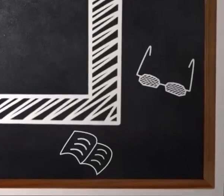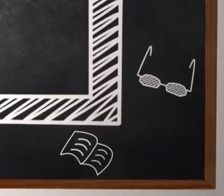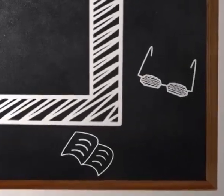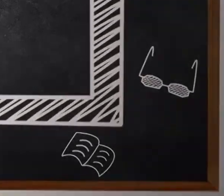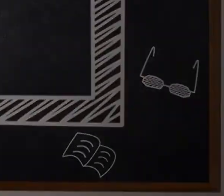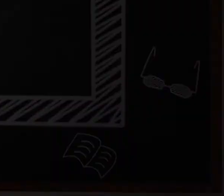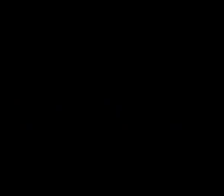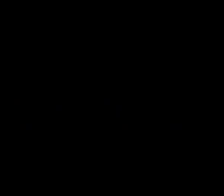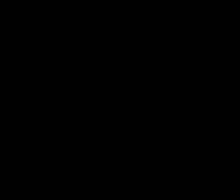E aí, pessoal.